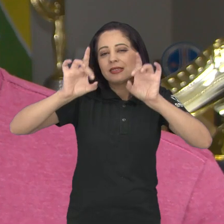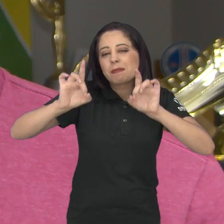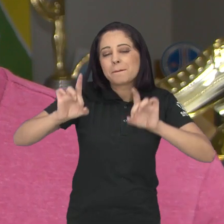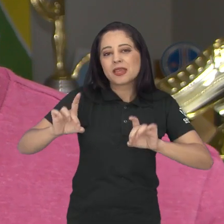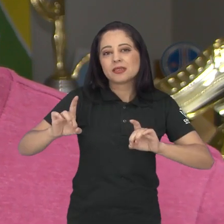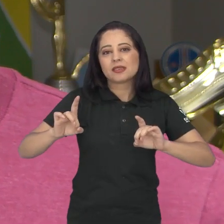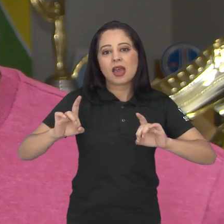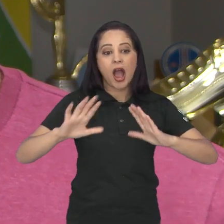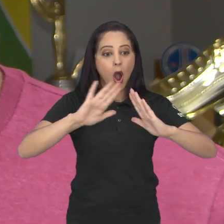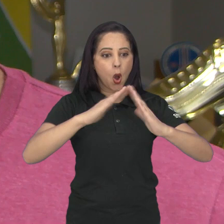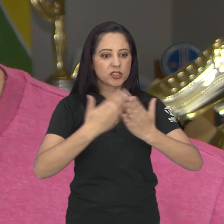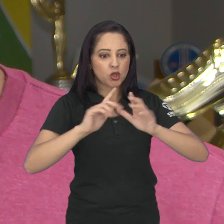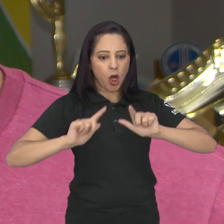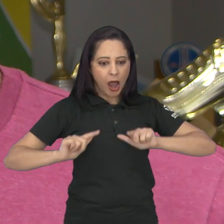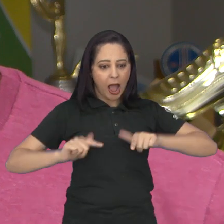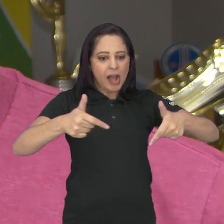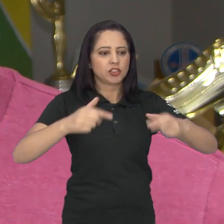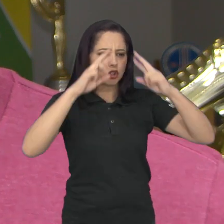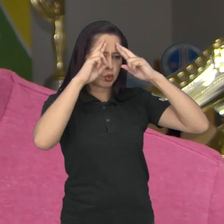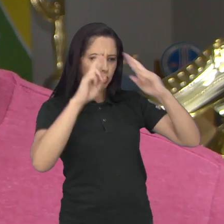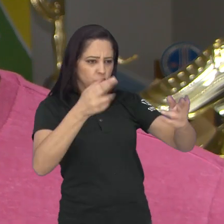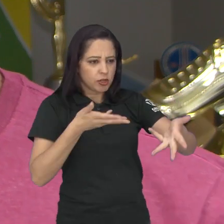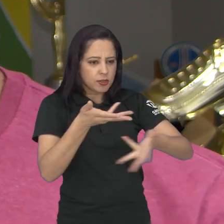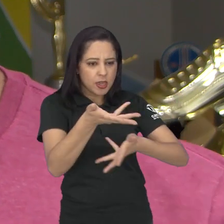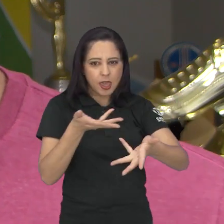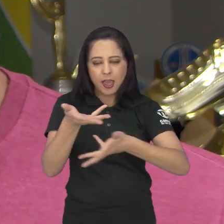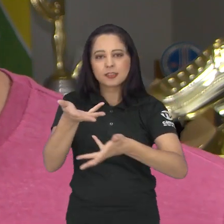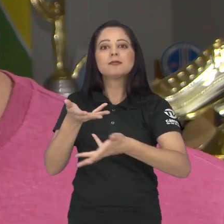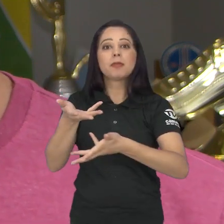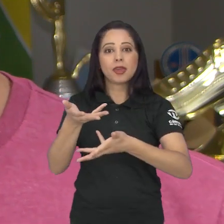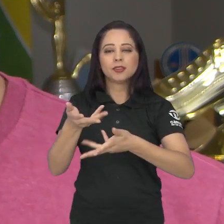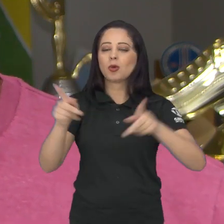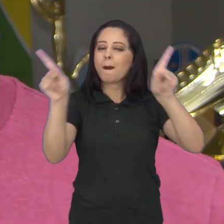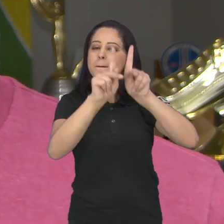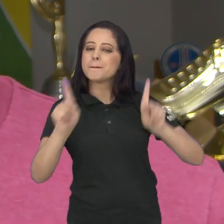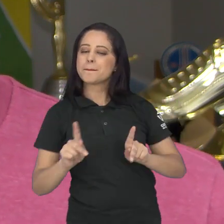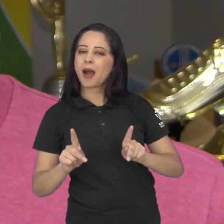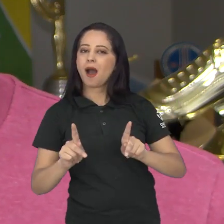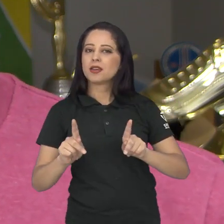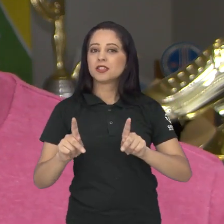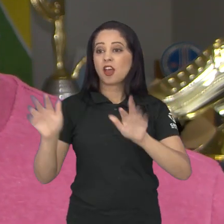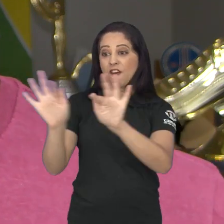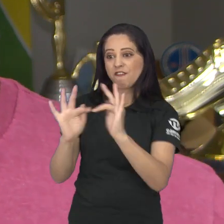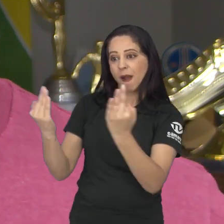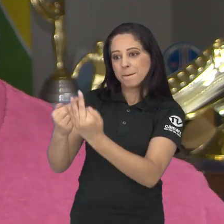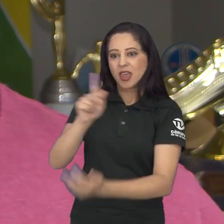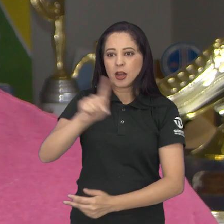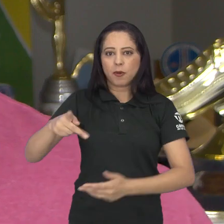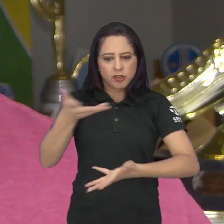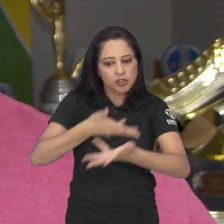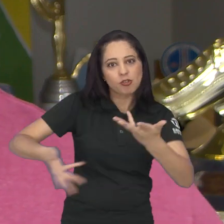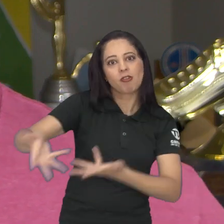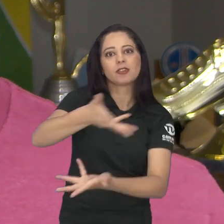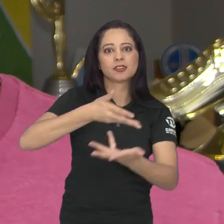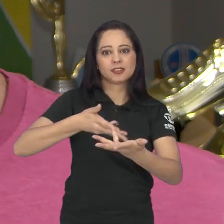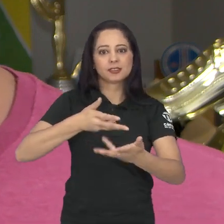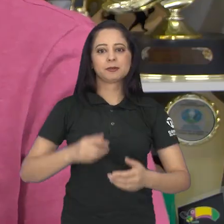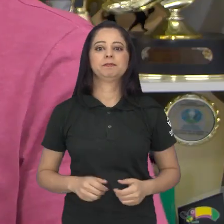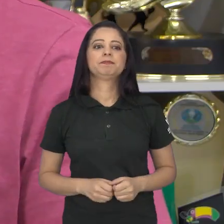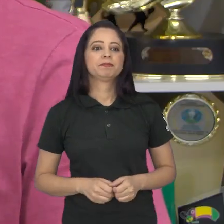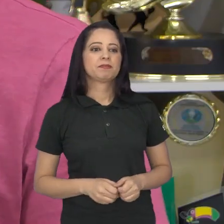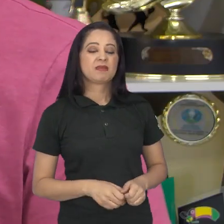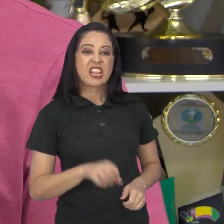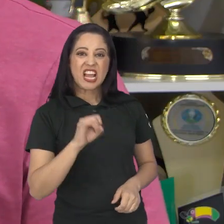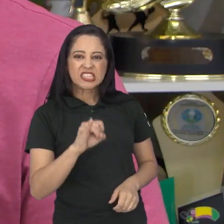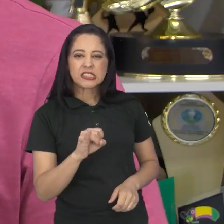especial no calendário escolar para promover ações de respeito e harmonia entre os alunos, professores e familiares.